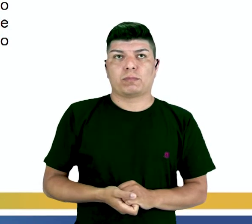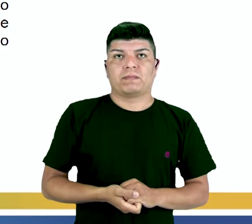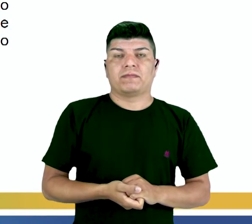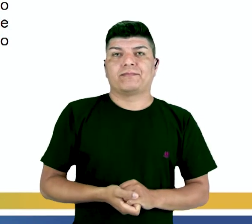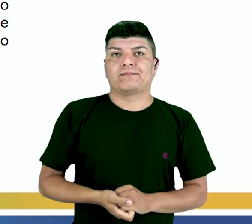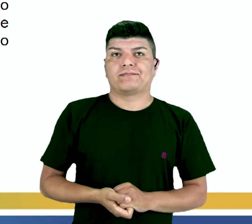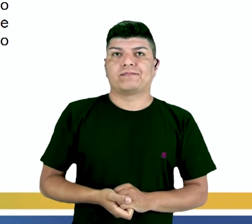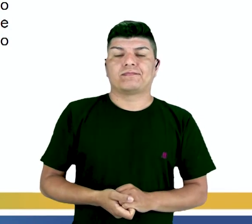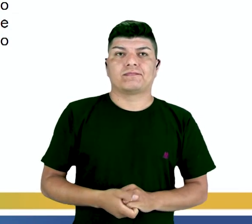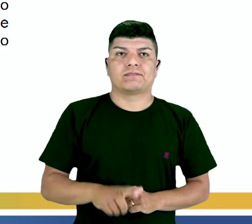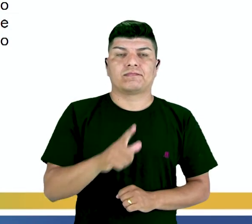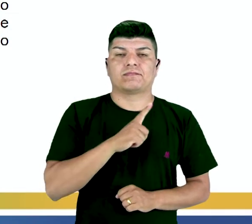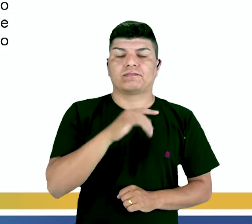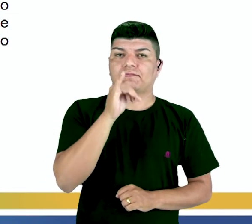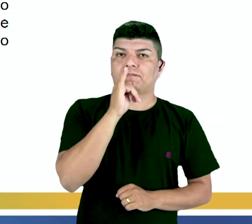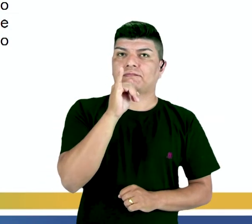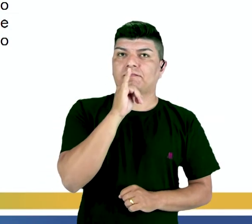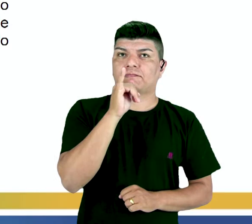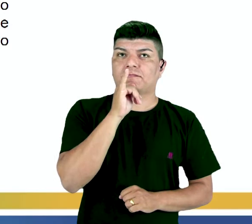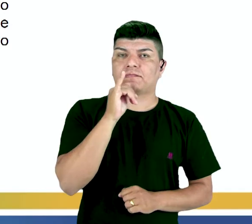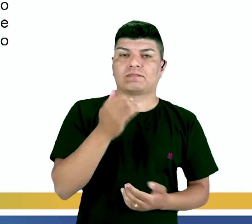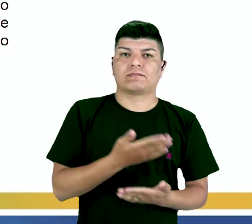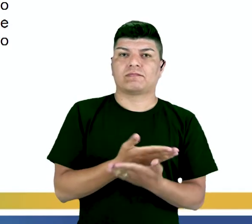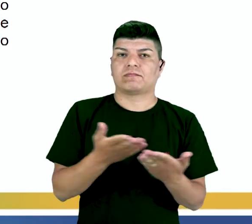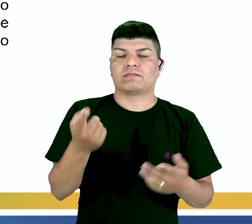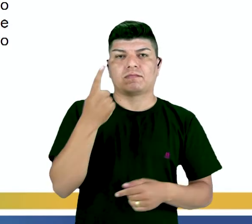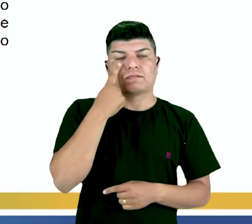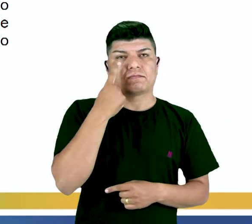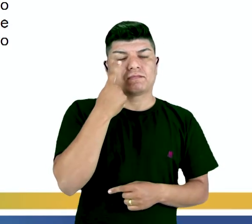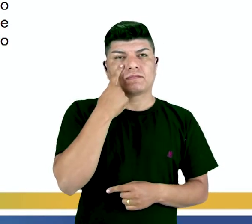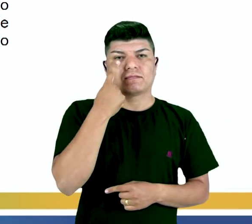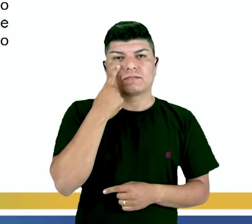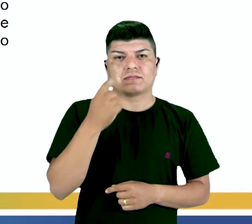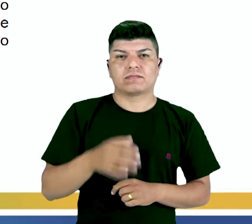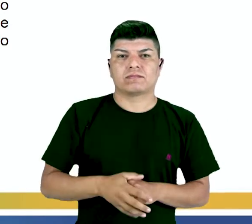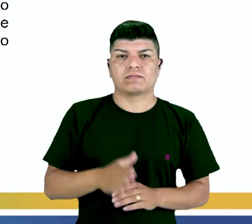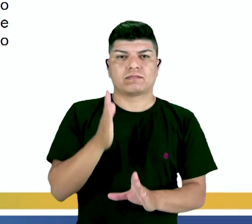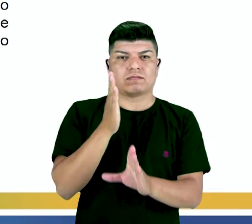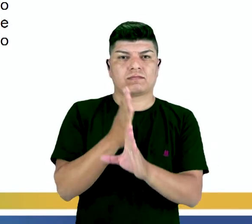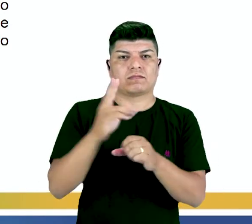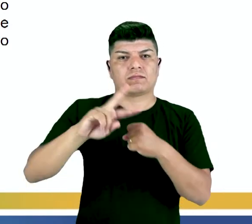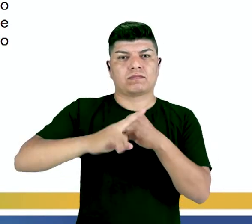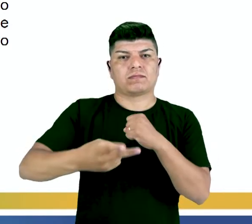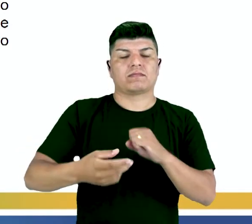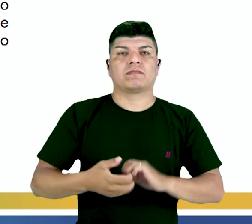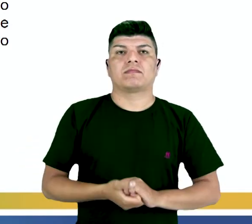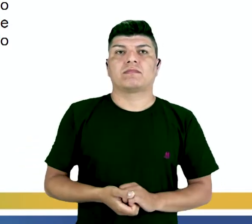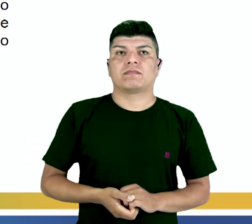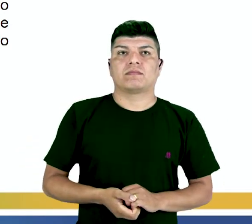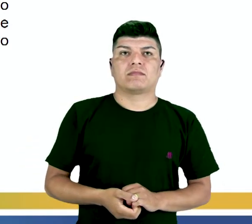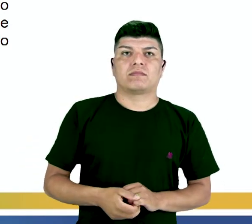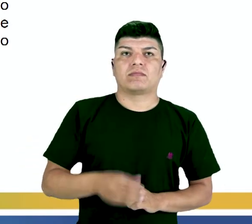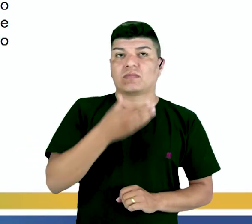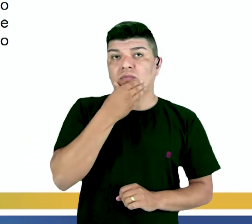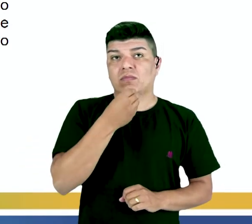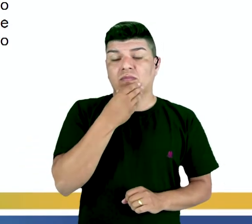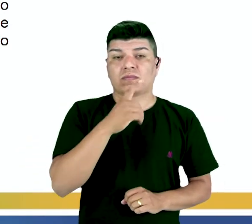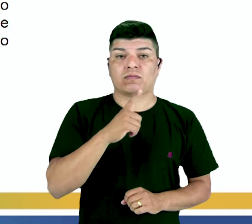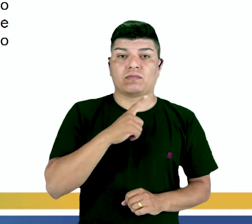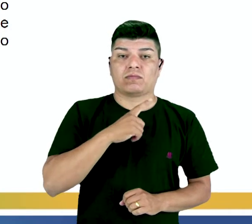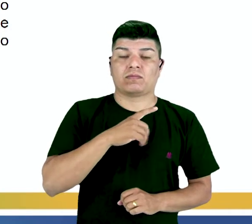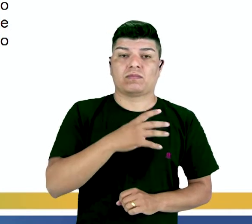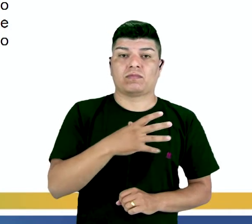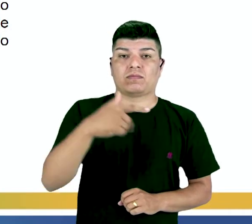Nós temos aí um exemplo para que vocês possam ver essa questão de causa e consequência. Era uma vez um lenhador que tinha